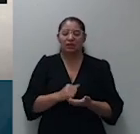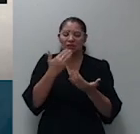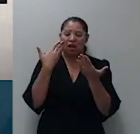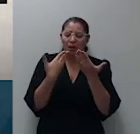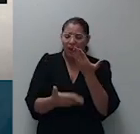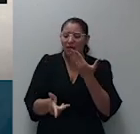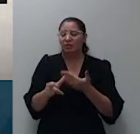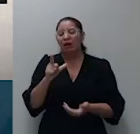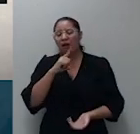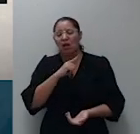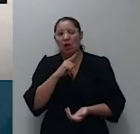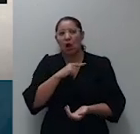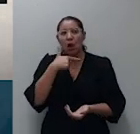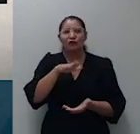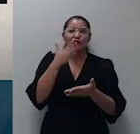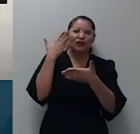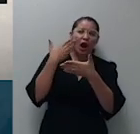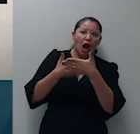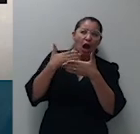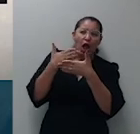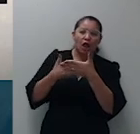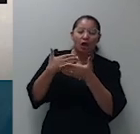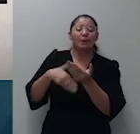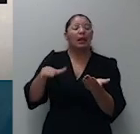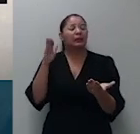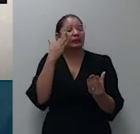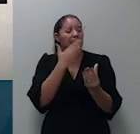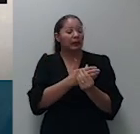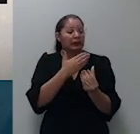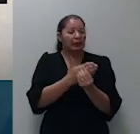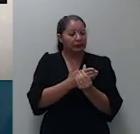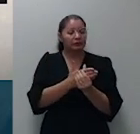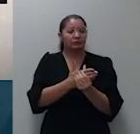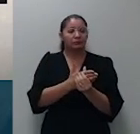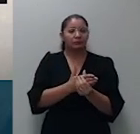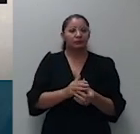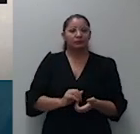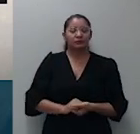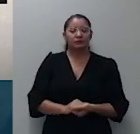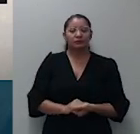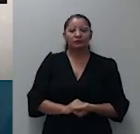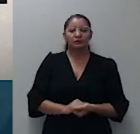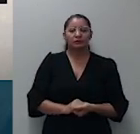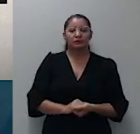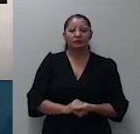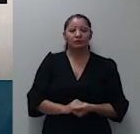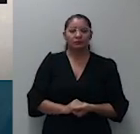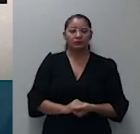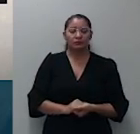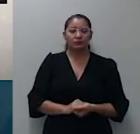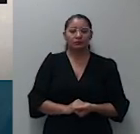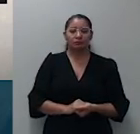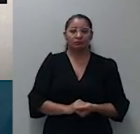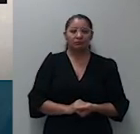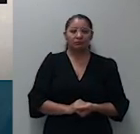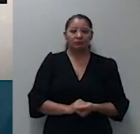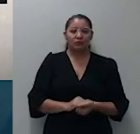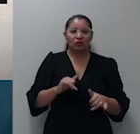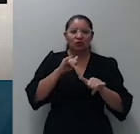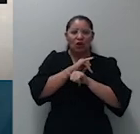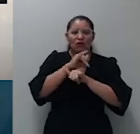questões aventadas nos embargos à monitória, não há falar em nulidade.